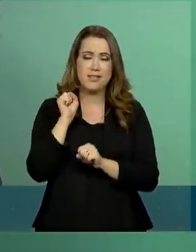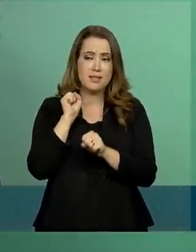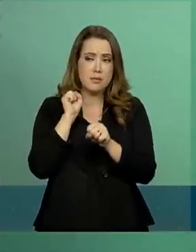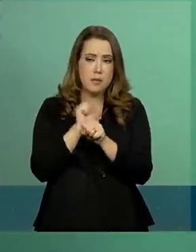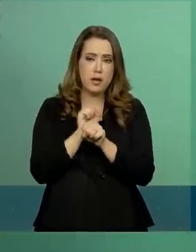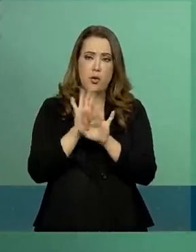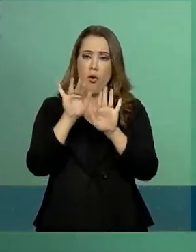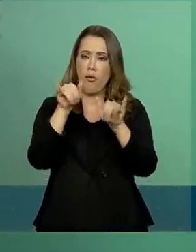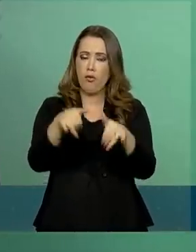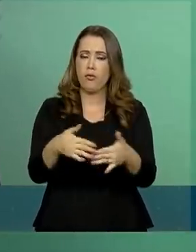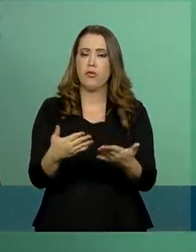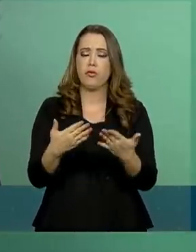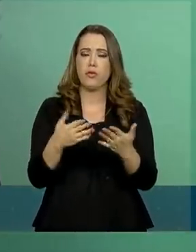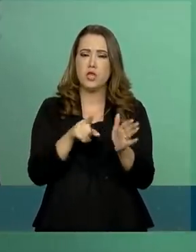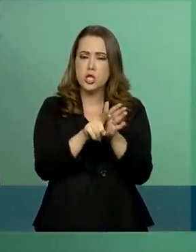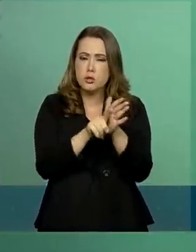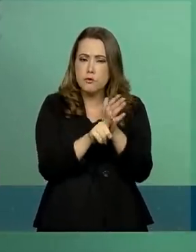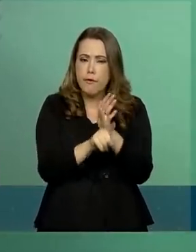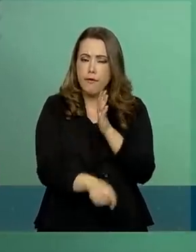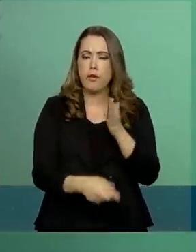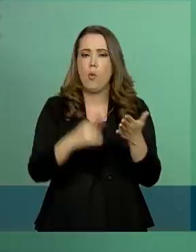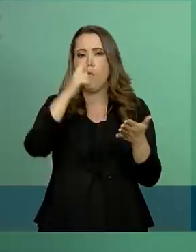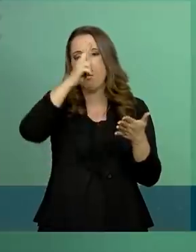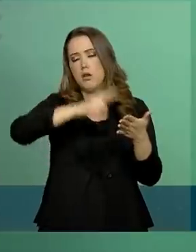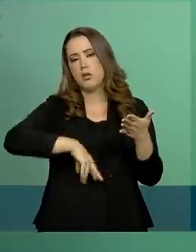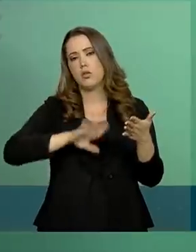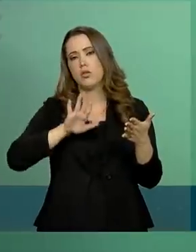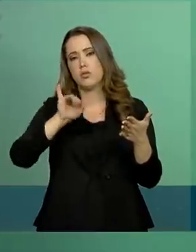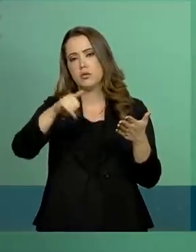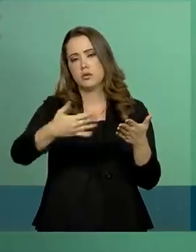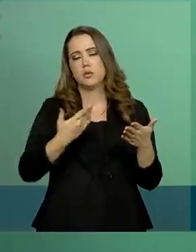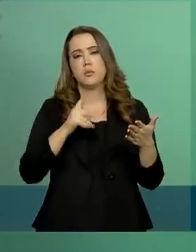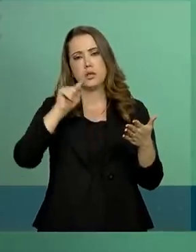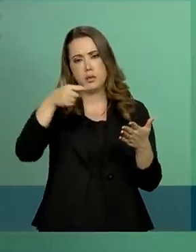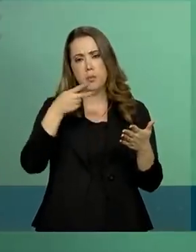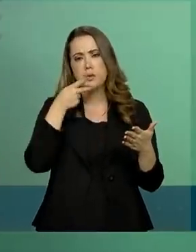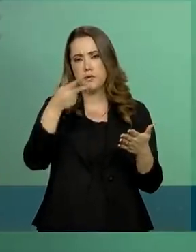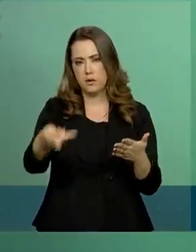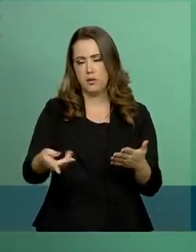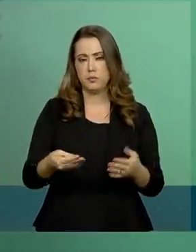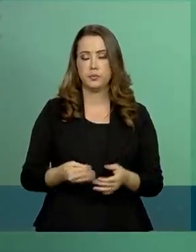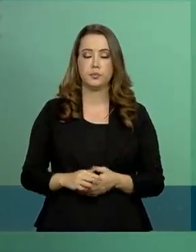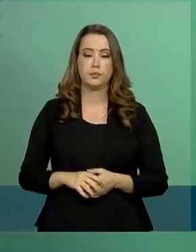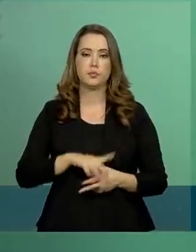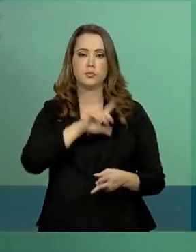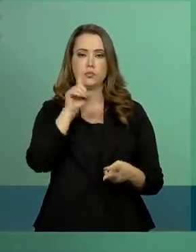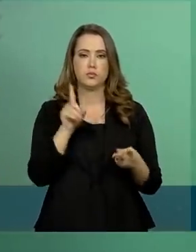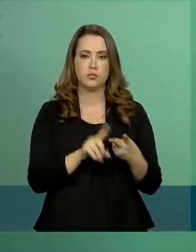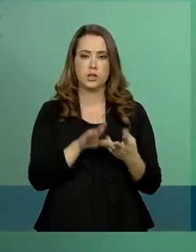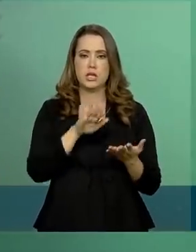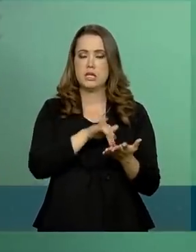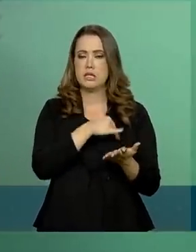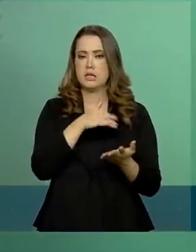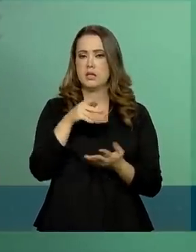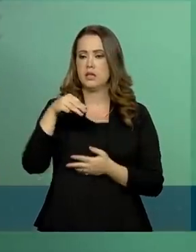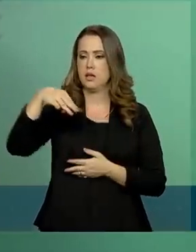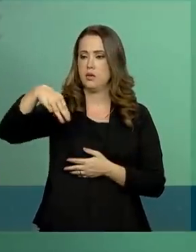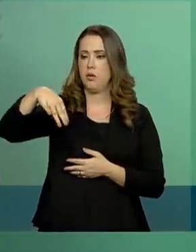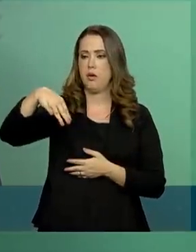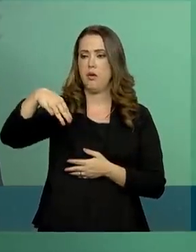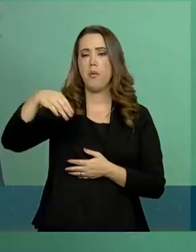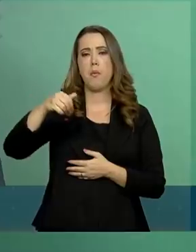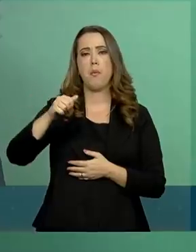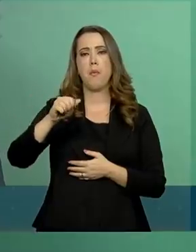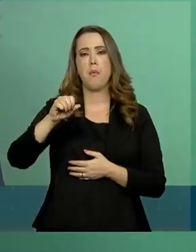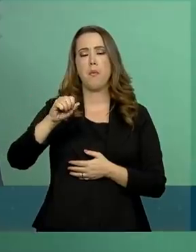das investigações, emissão do relatório, para então posicionar-se. Com relação ao secretário Marcos Sinto, o presidente